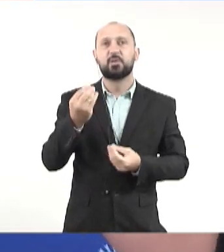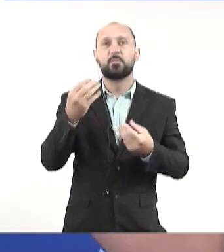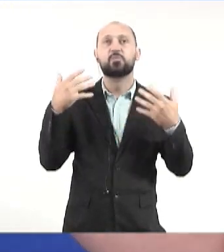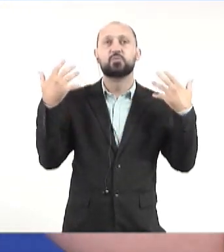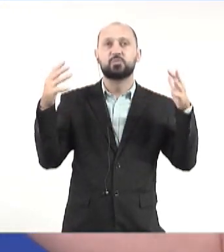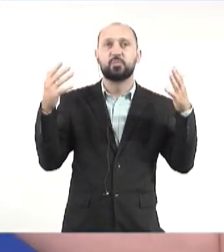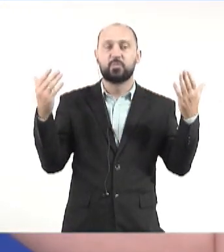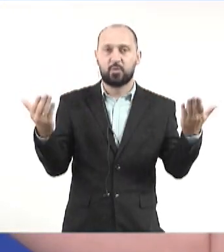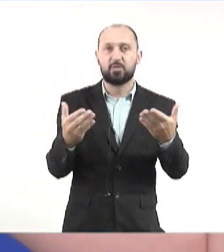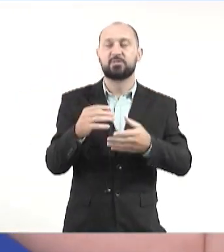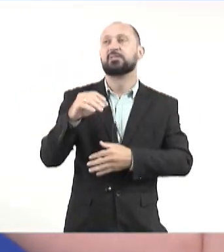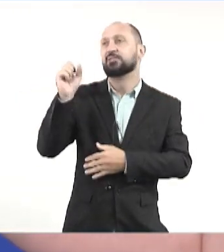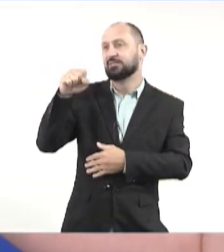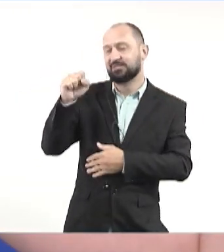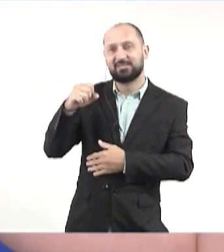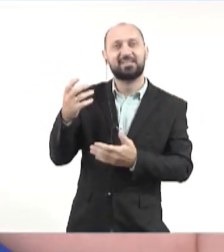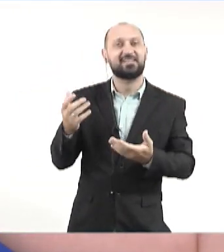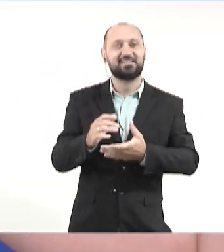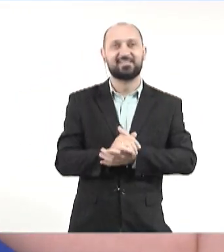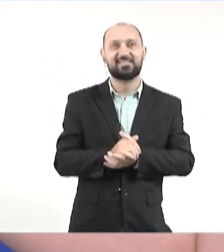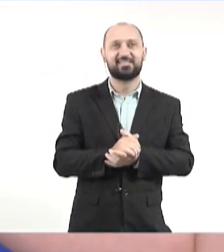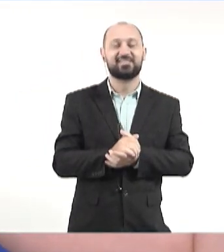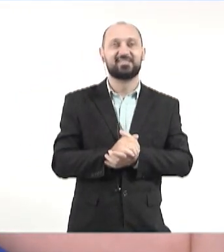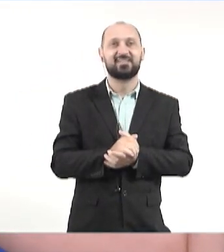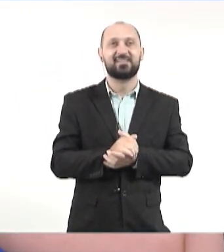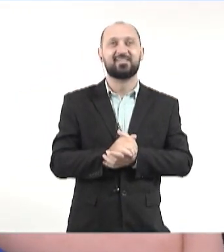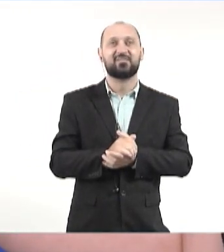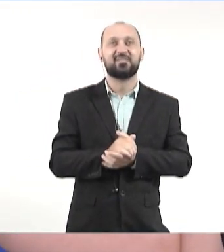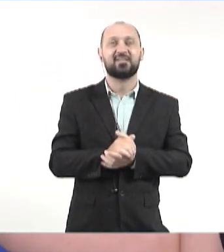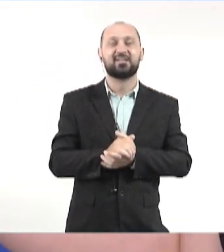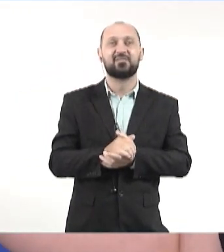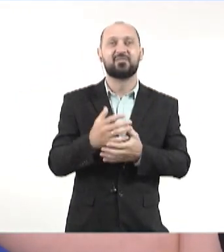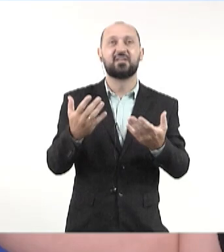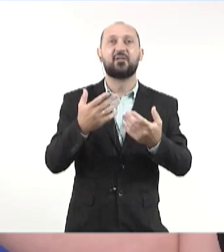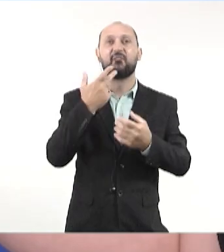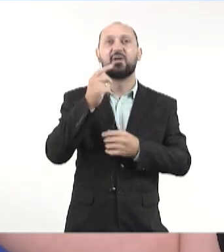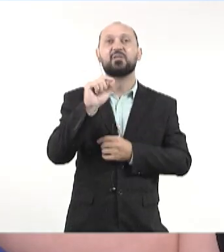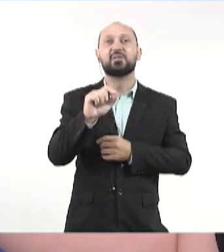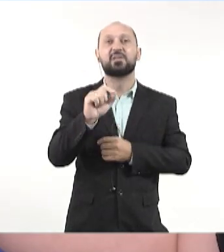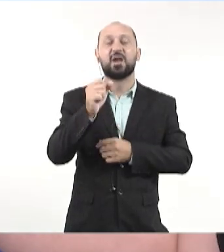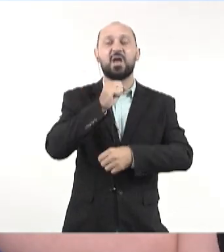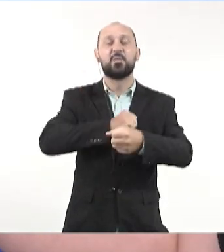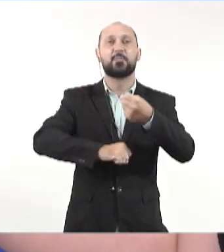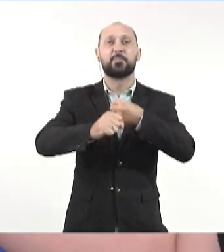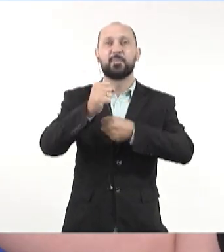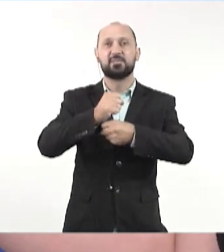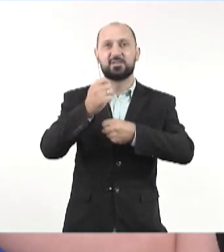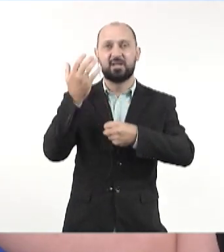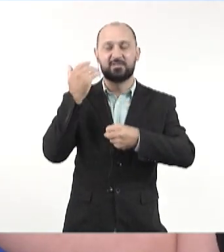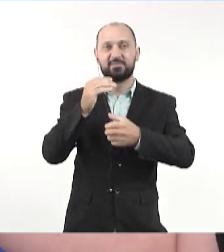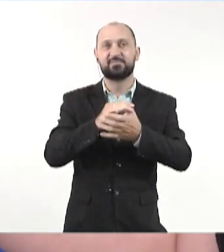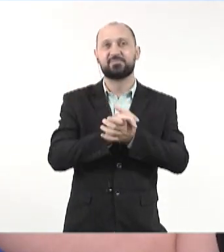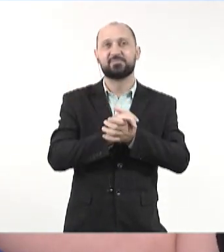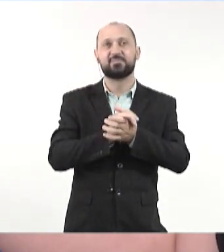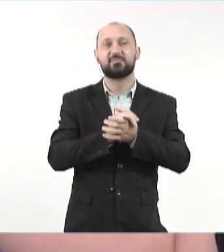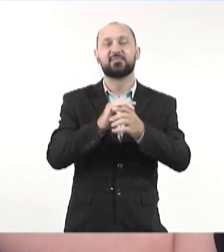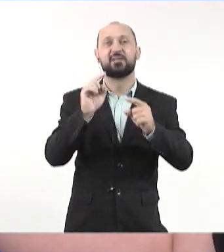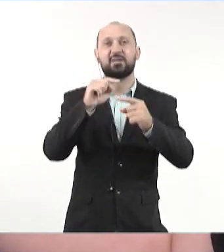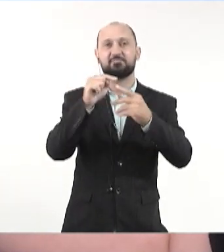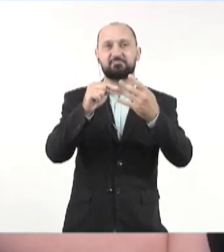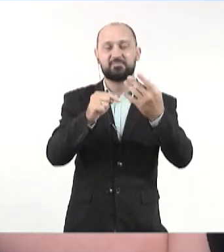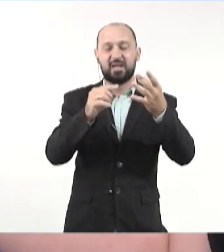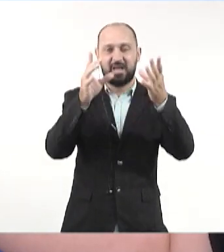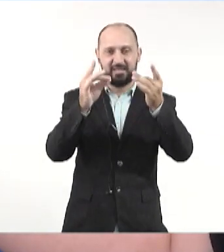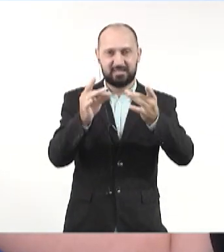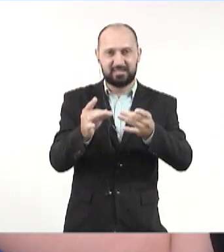comemorar hoje. Com certeza. Eu até digo assim, que o ano passado nós pontuamos